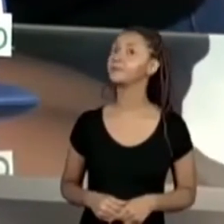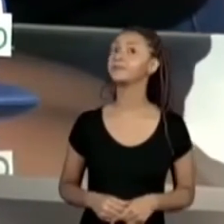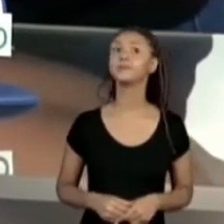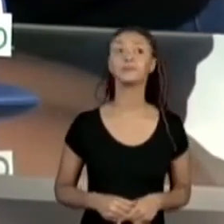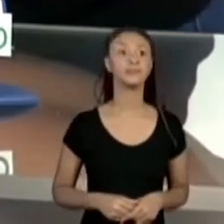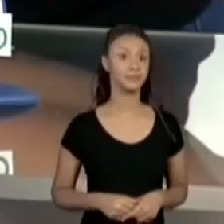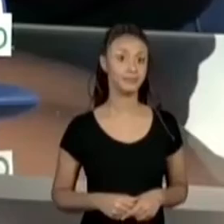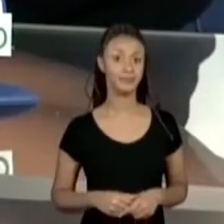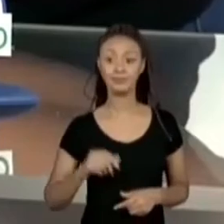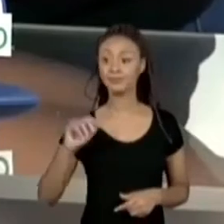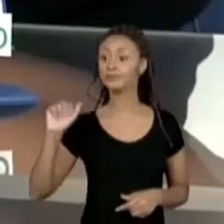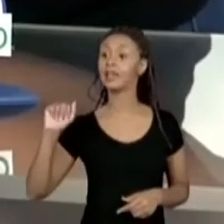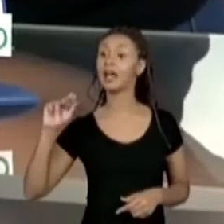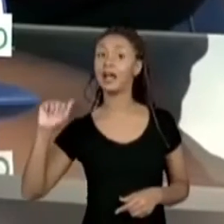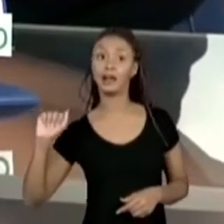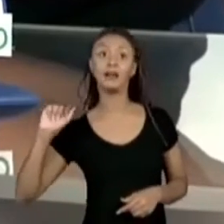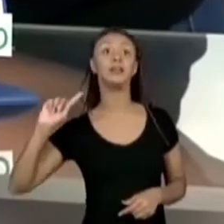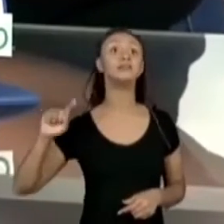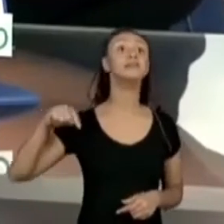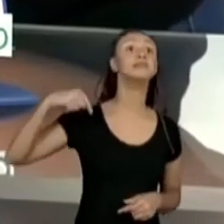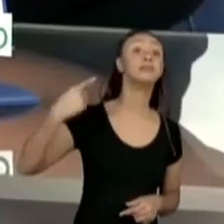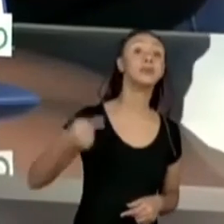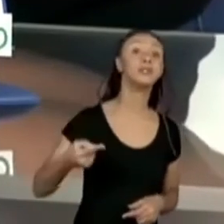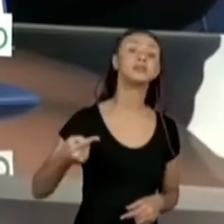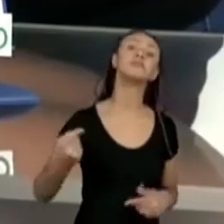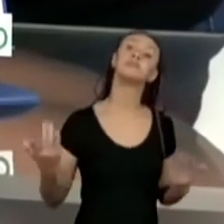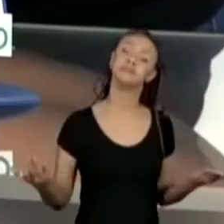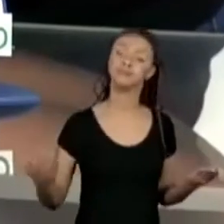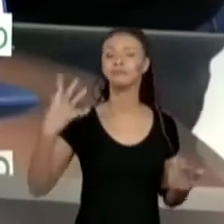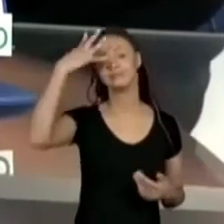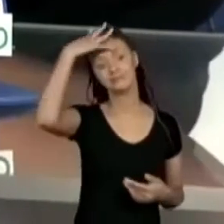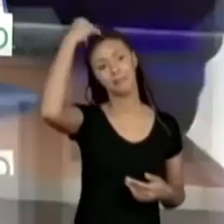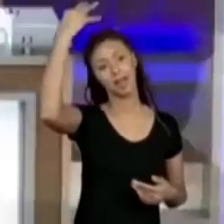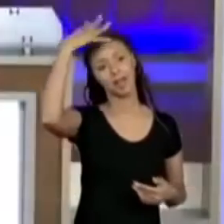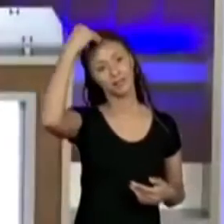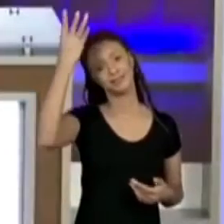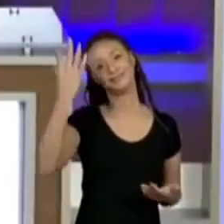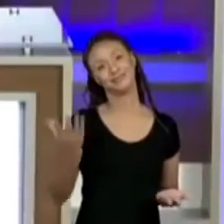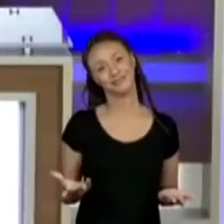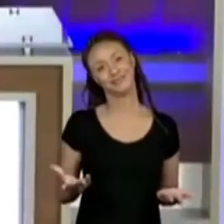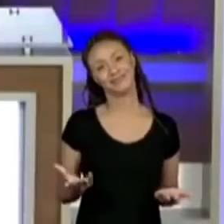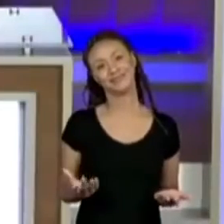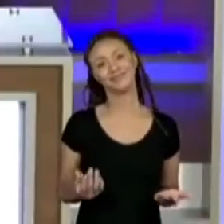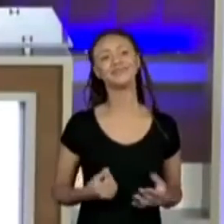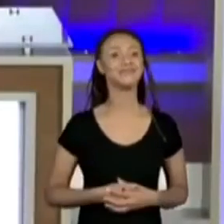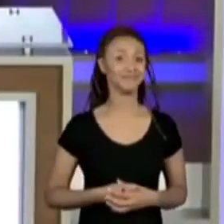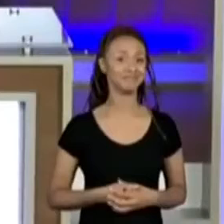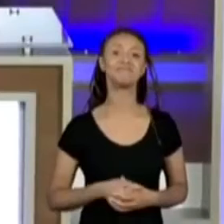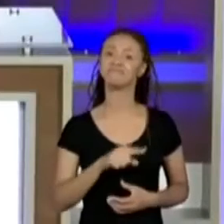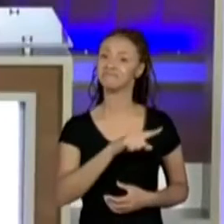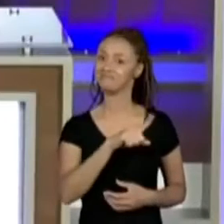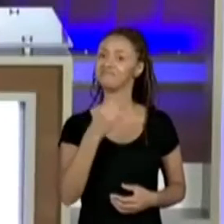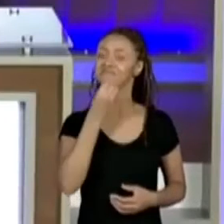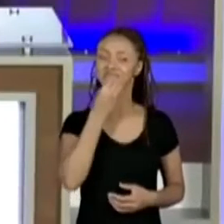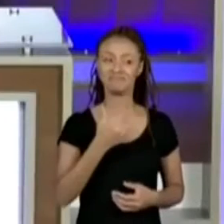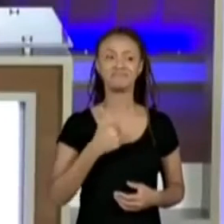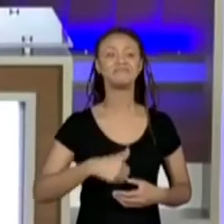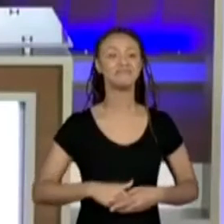Depois da Ana, vem o... O Paulo. Muito bem, ó. Vocês estão indo muito bem.